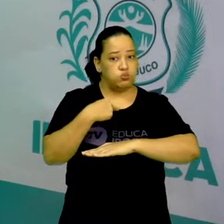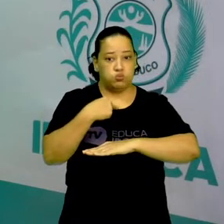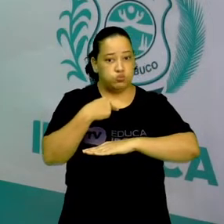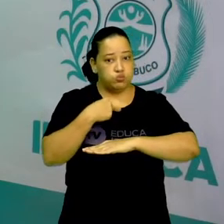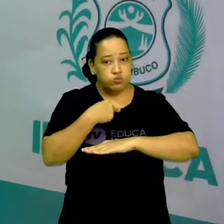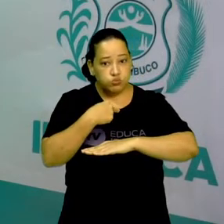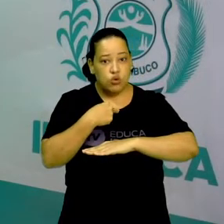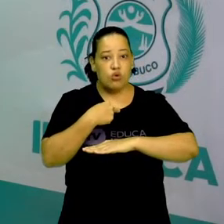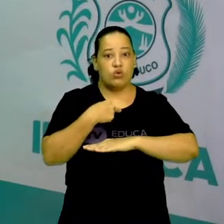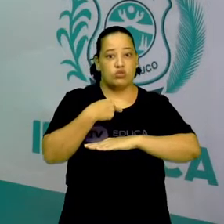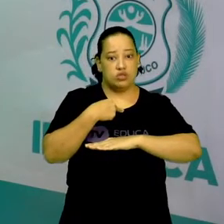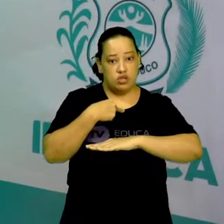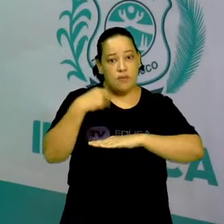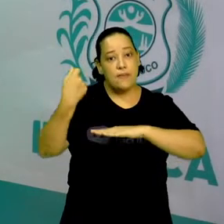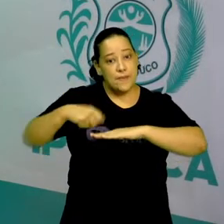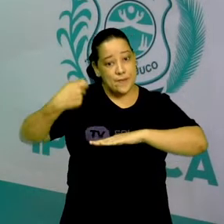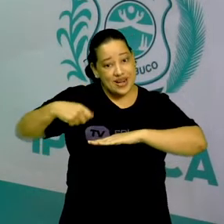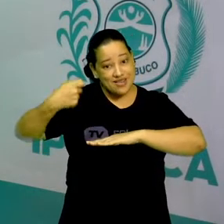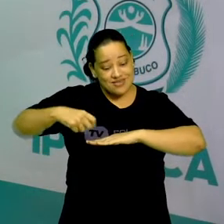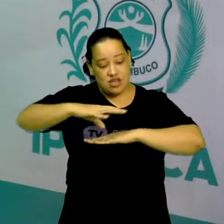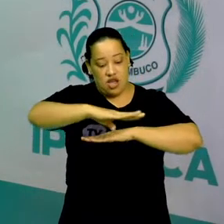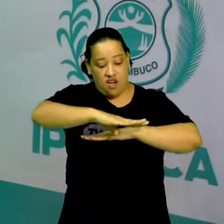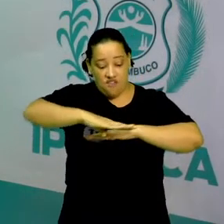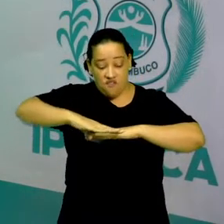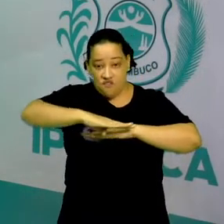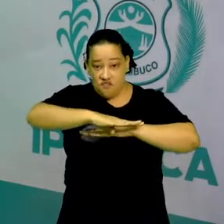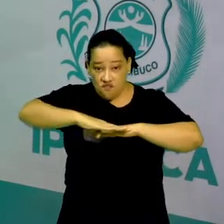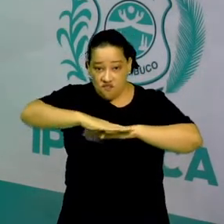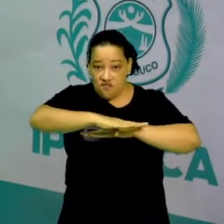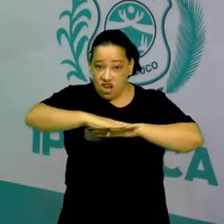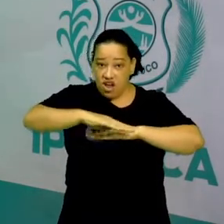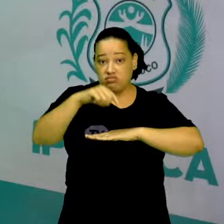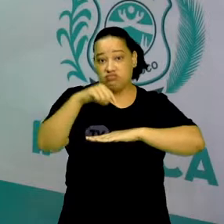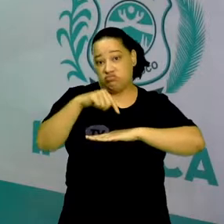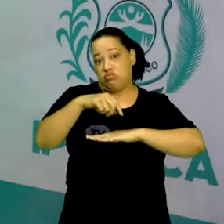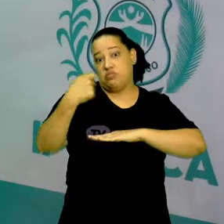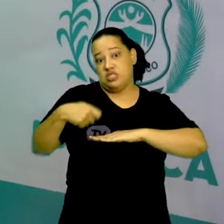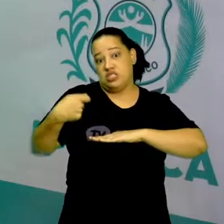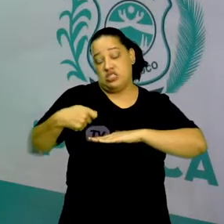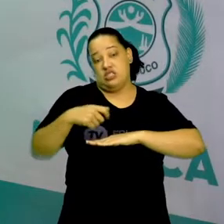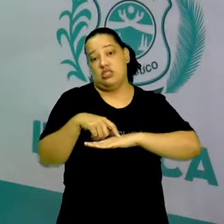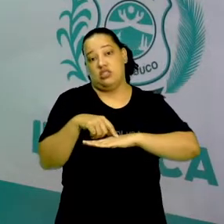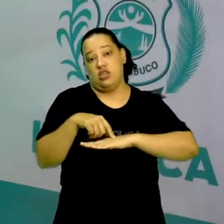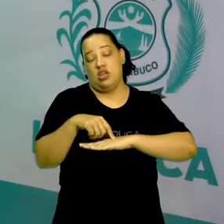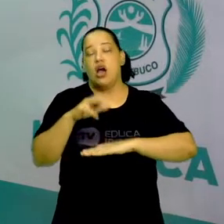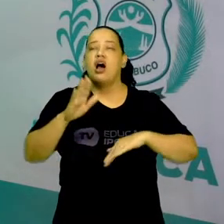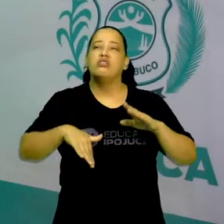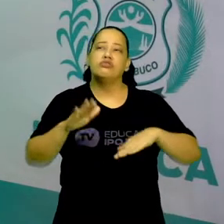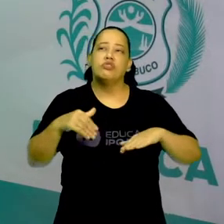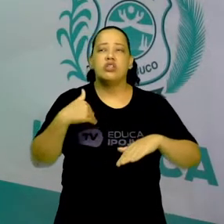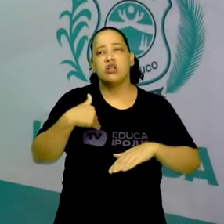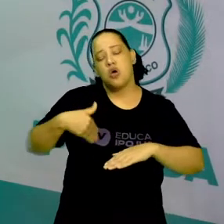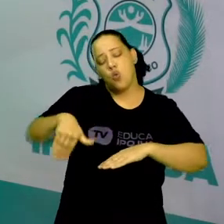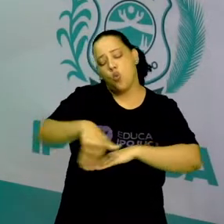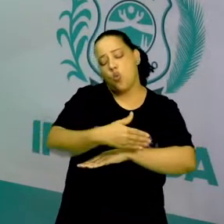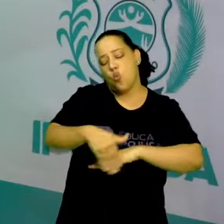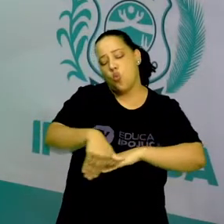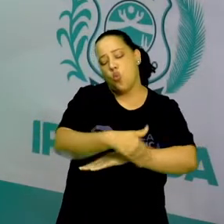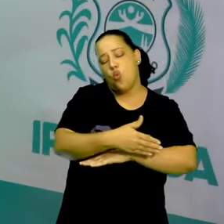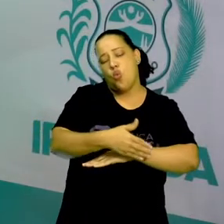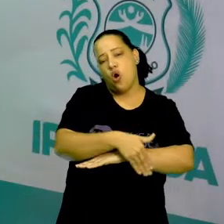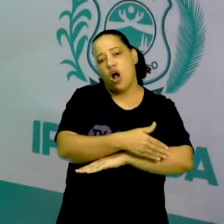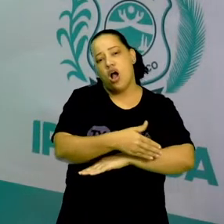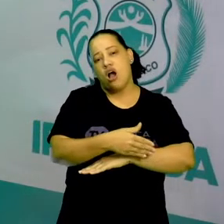Sem ser na faixa de pedestre. Mas, tia Gil, às vezes na minha rua, né?